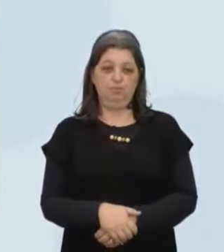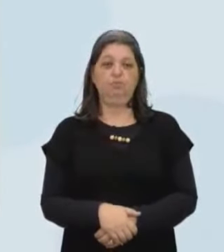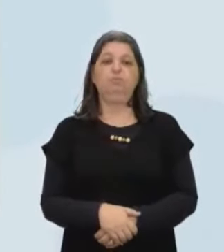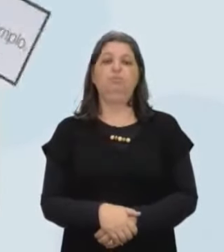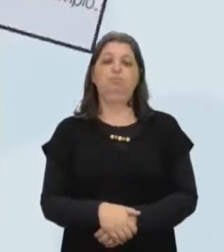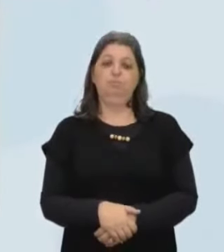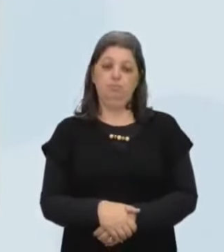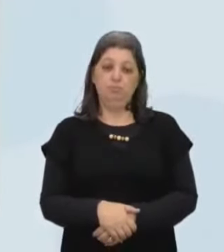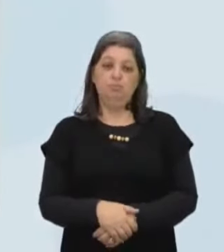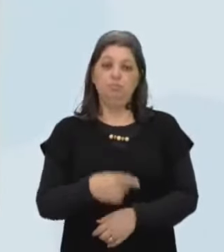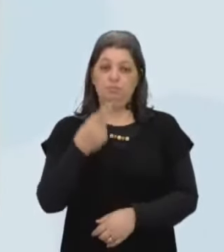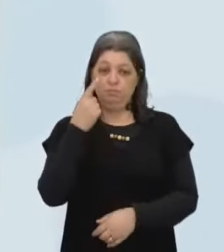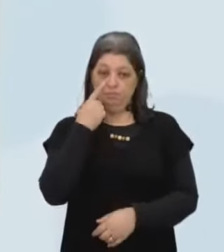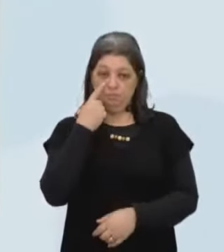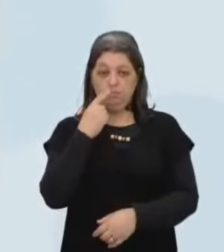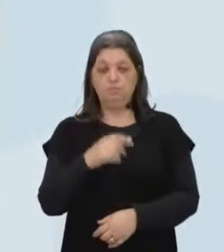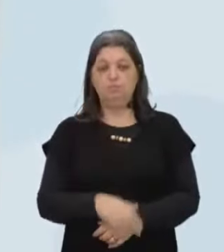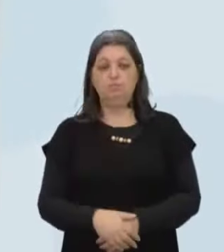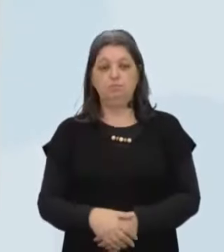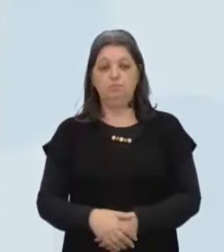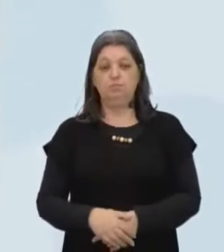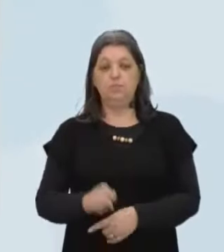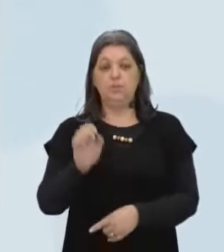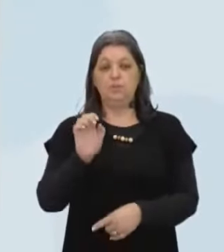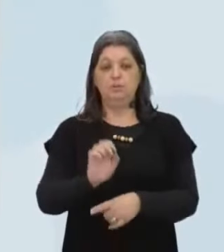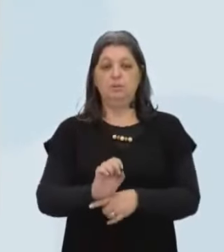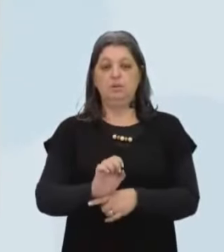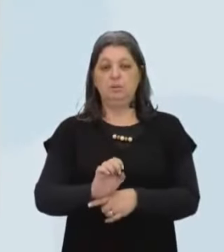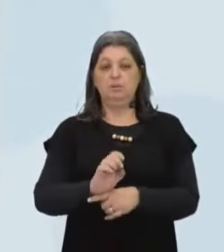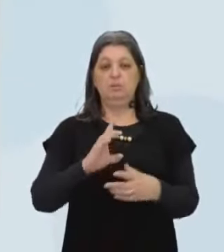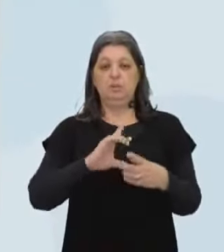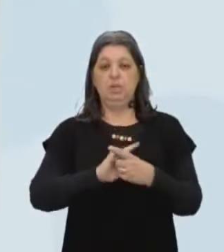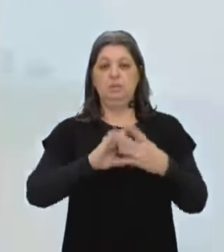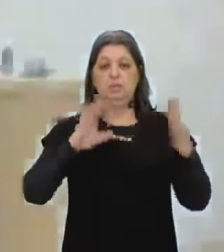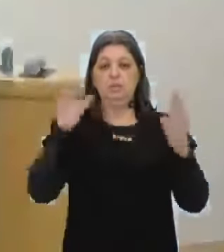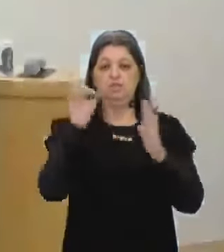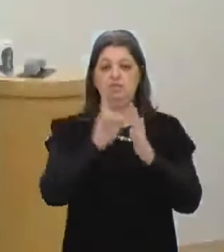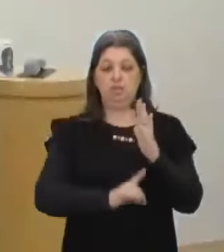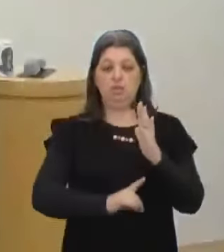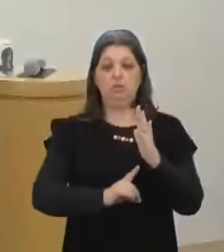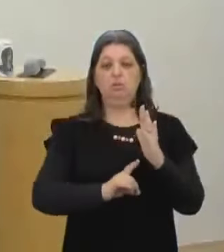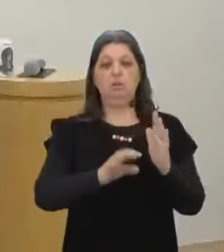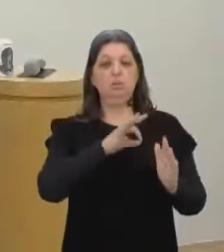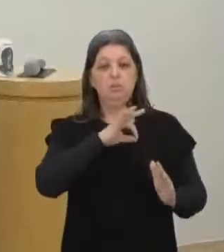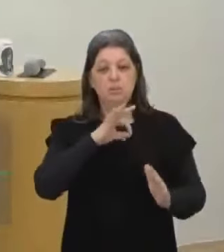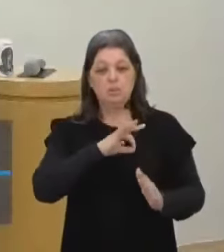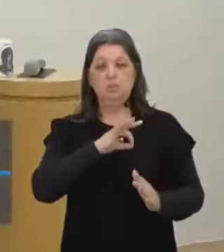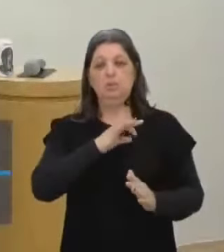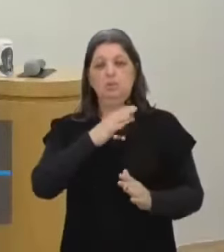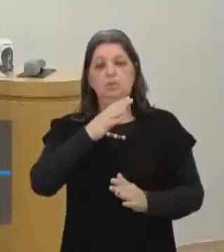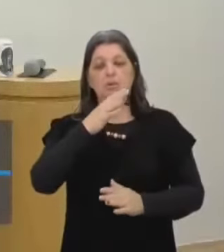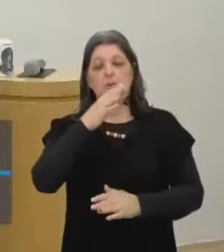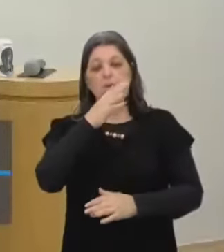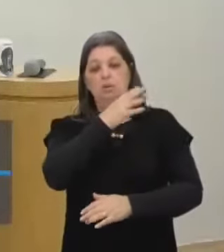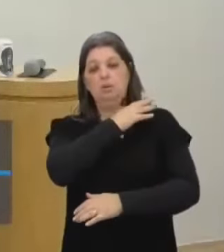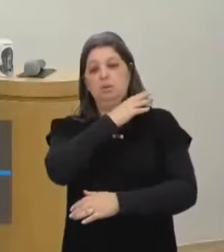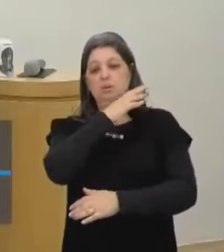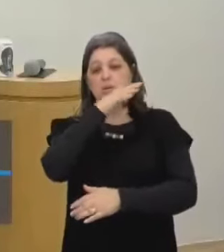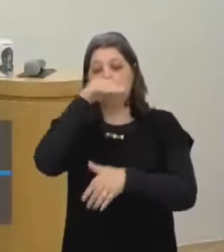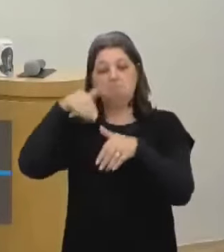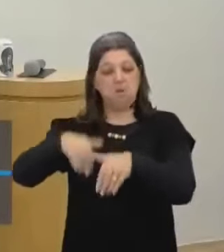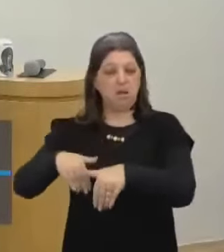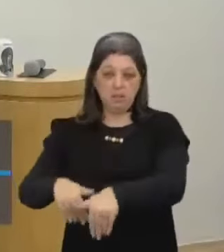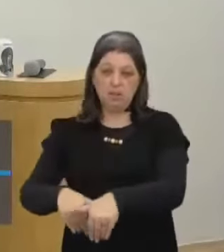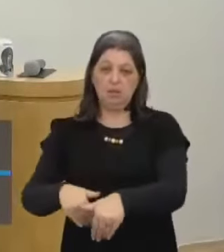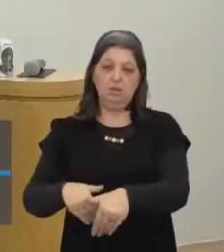lá Pelo Estado democrático de direito Ou seja Militares, policiais Qualquer um Que tem o controle